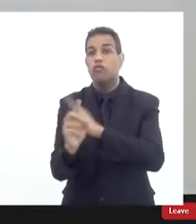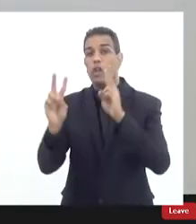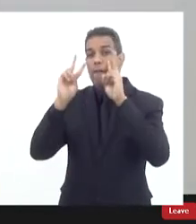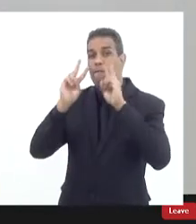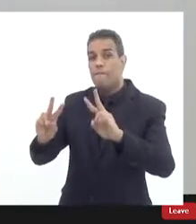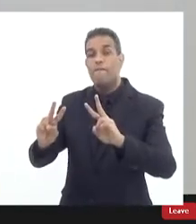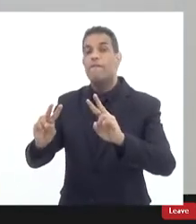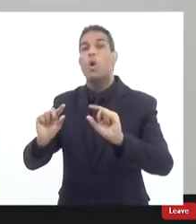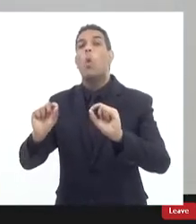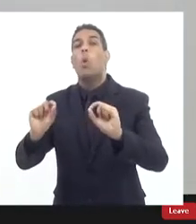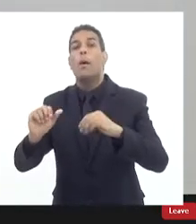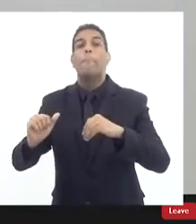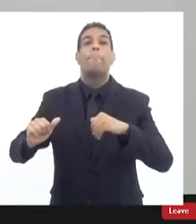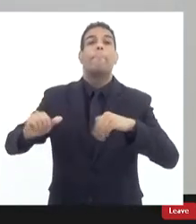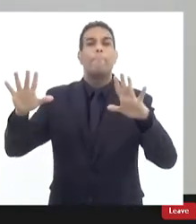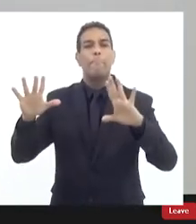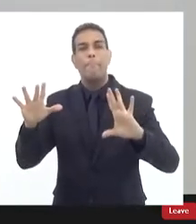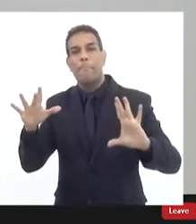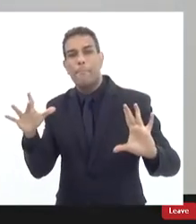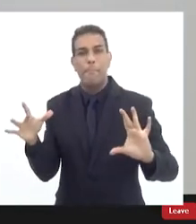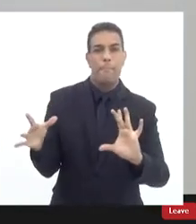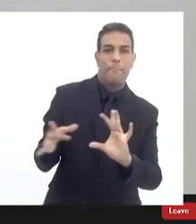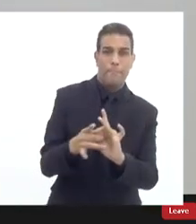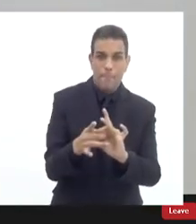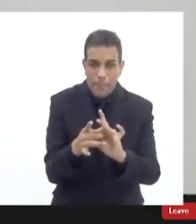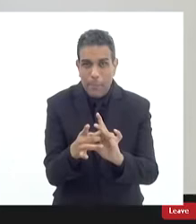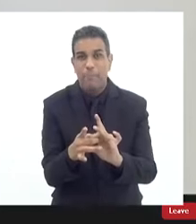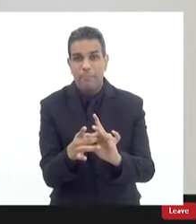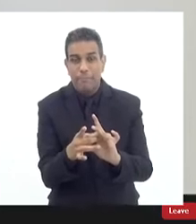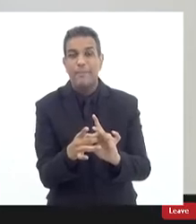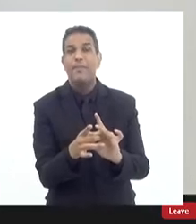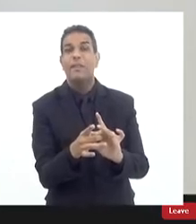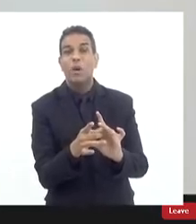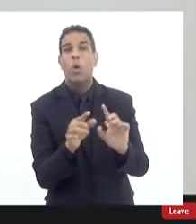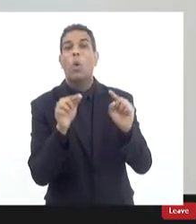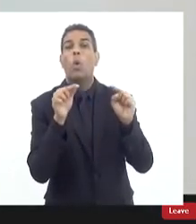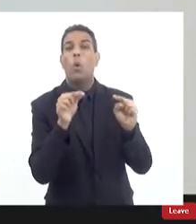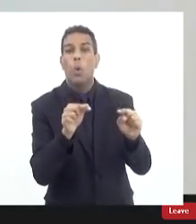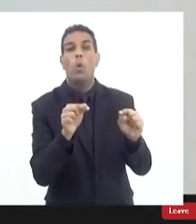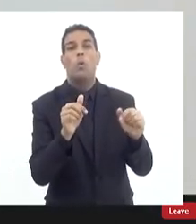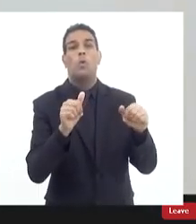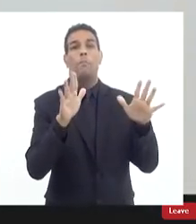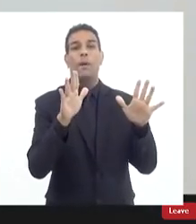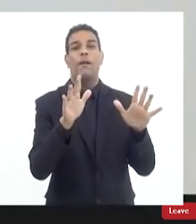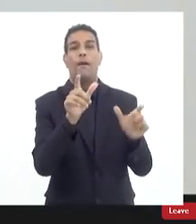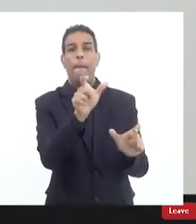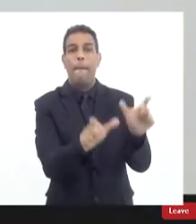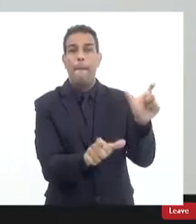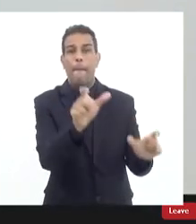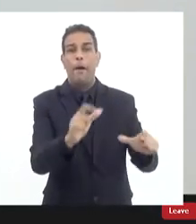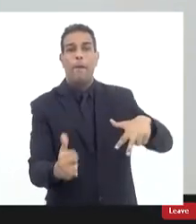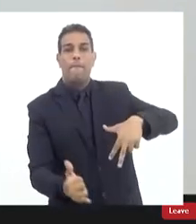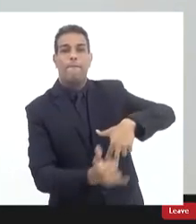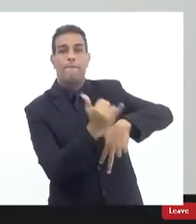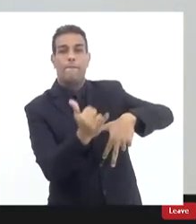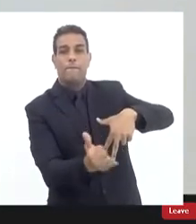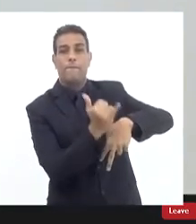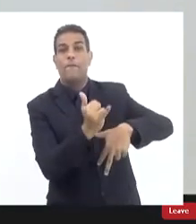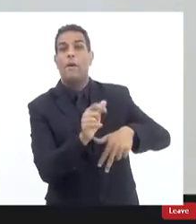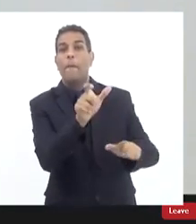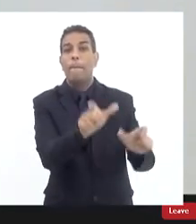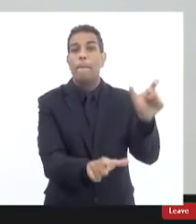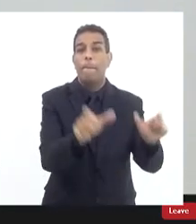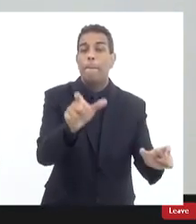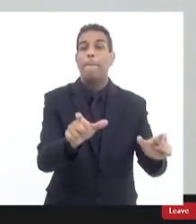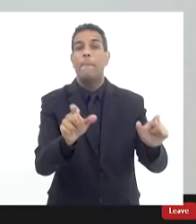de um vínculo muito mais estreito com aqueles que são a razão da própria existência das nossas instituições com aqueles para